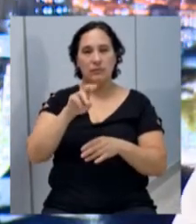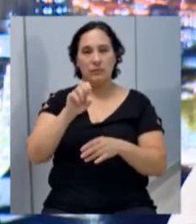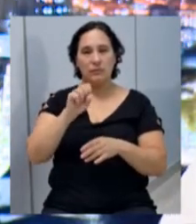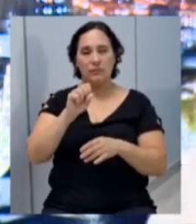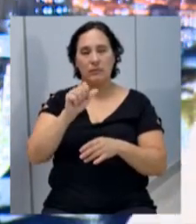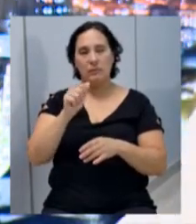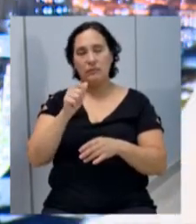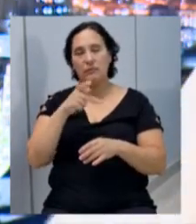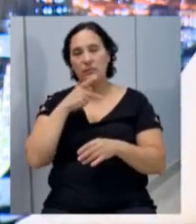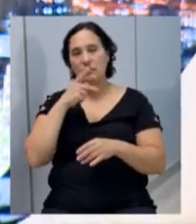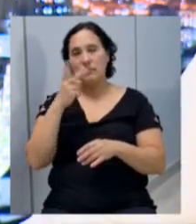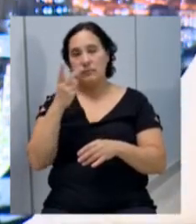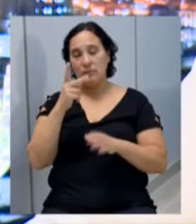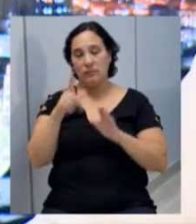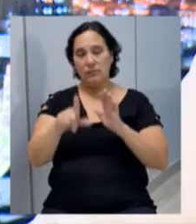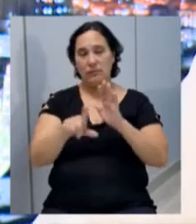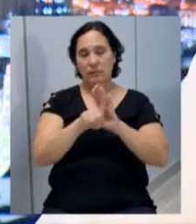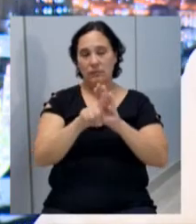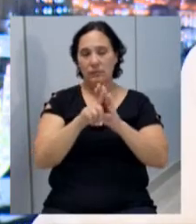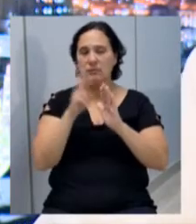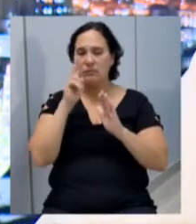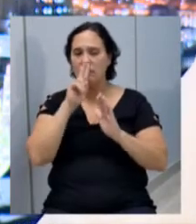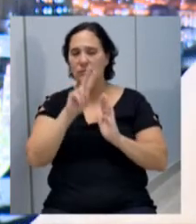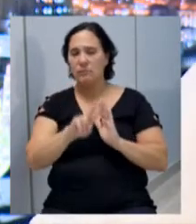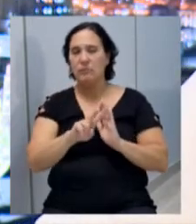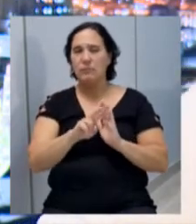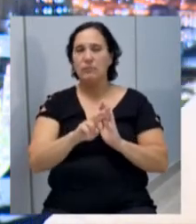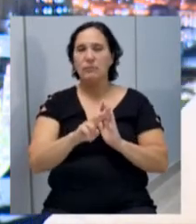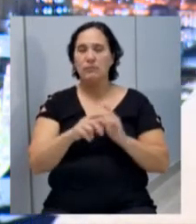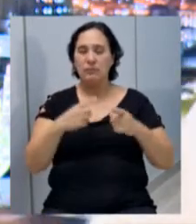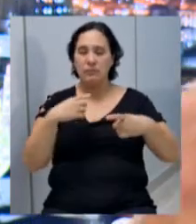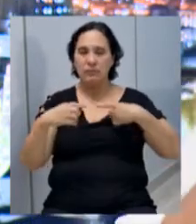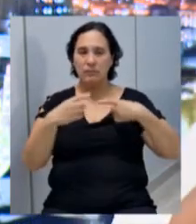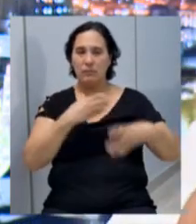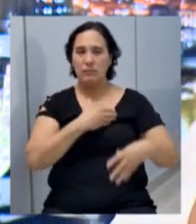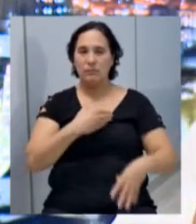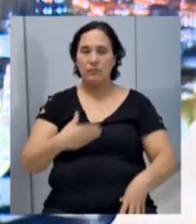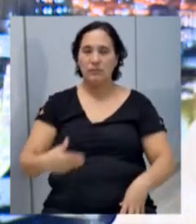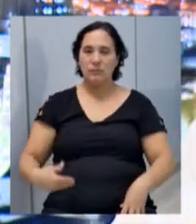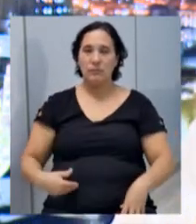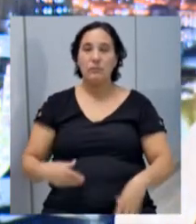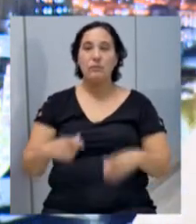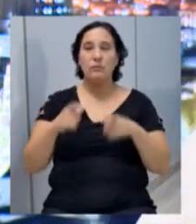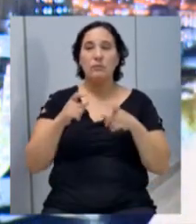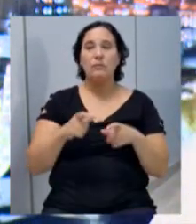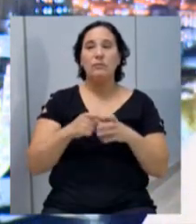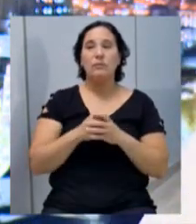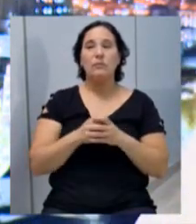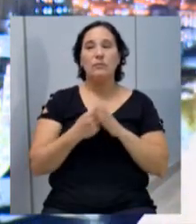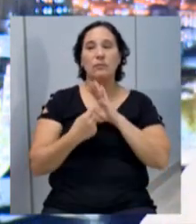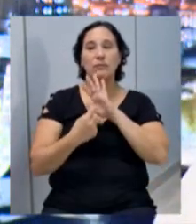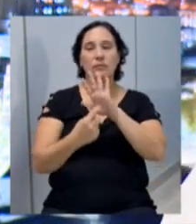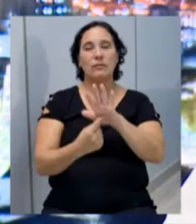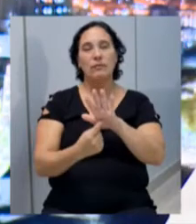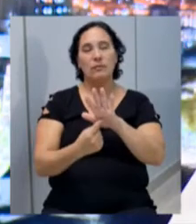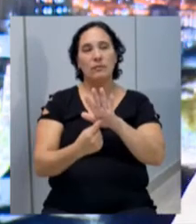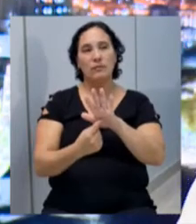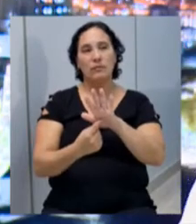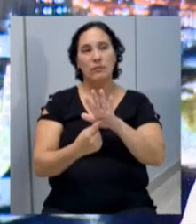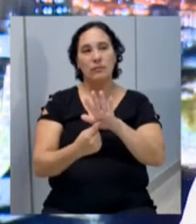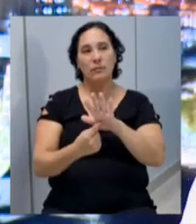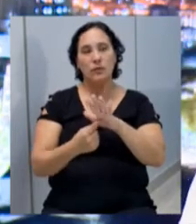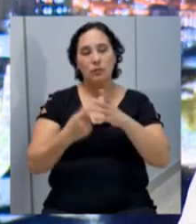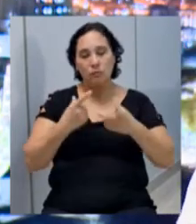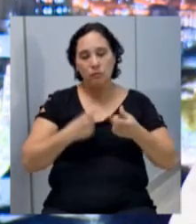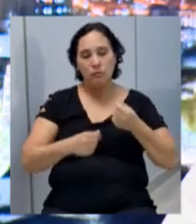as duas leis, estive acompanhando também na audiência pública, onde mostra todo